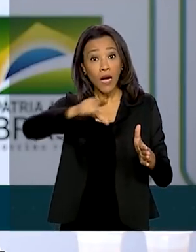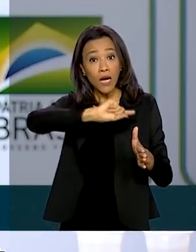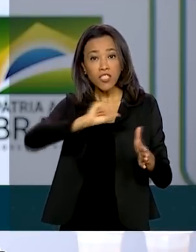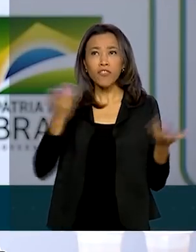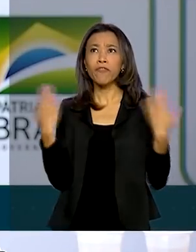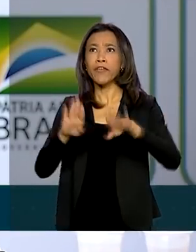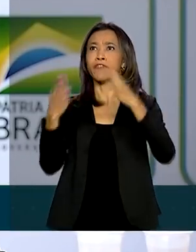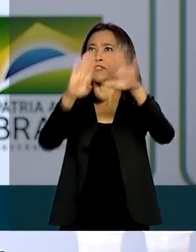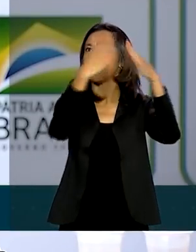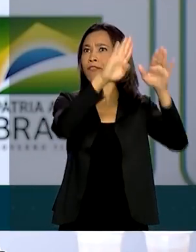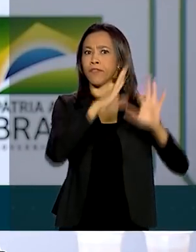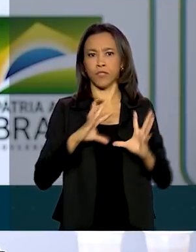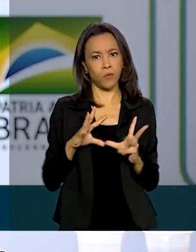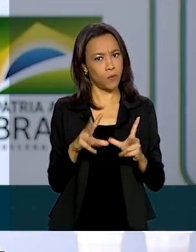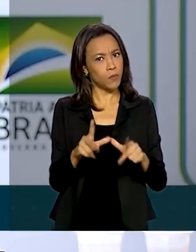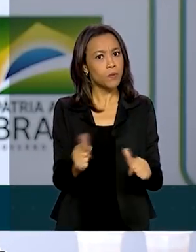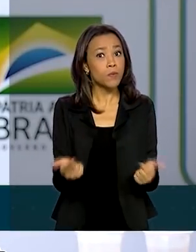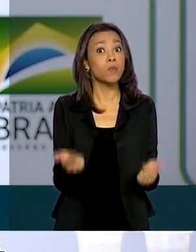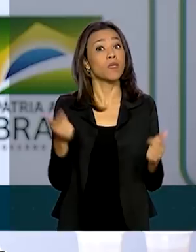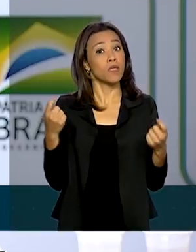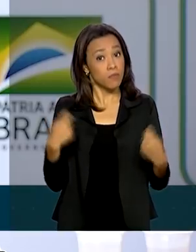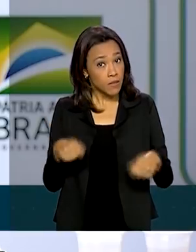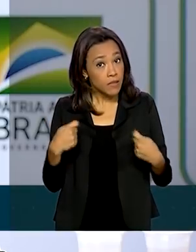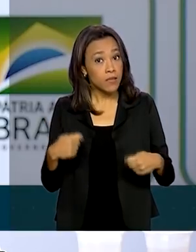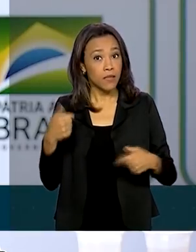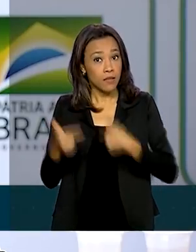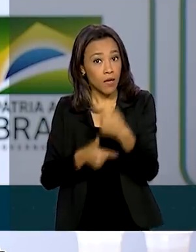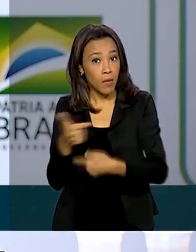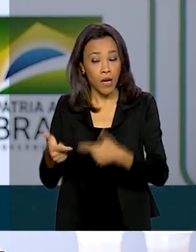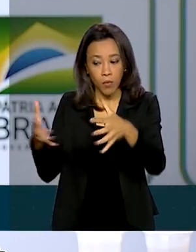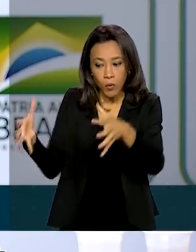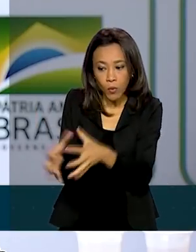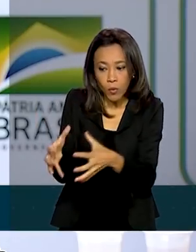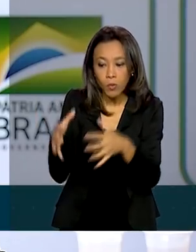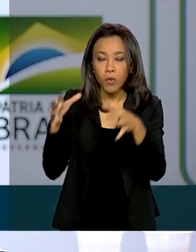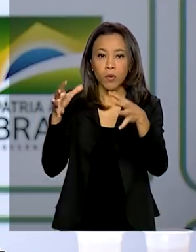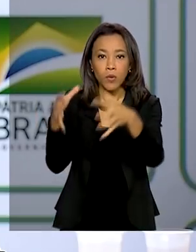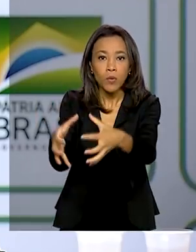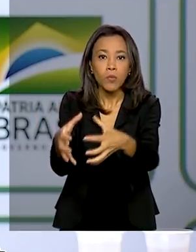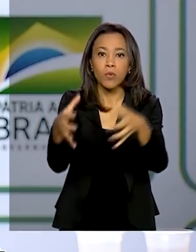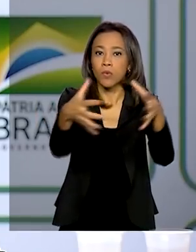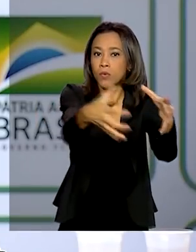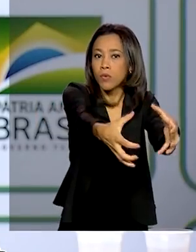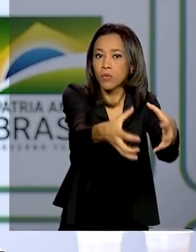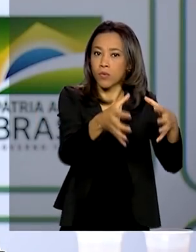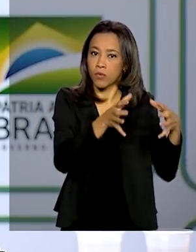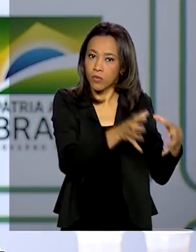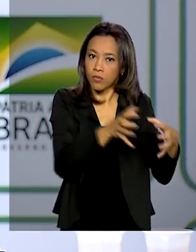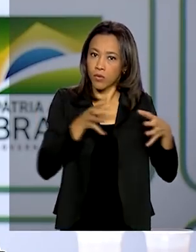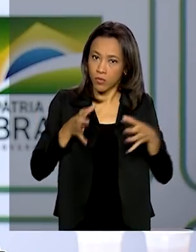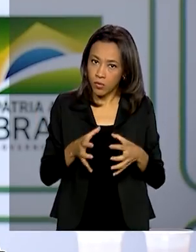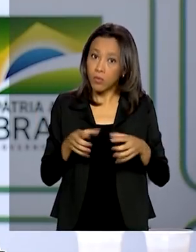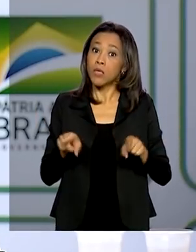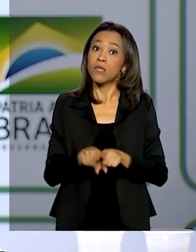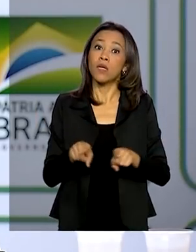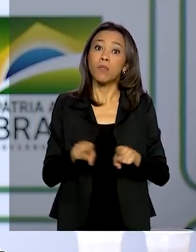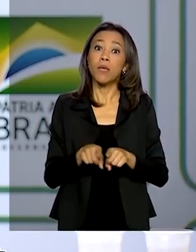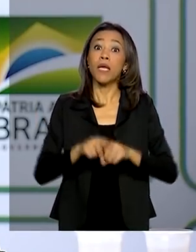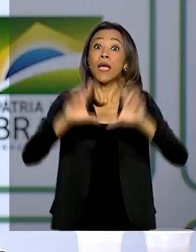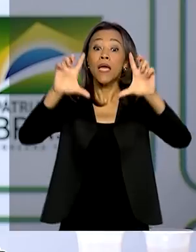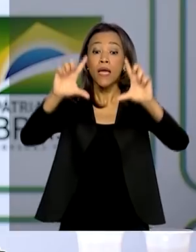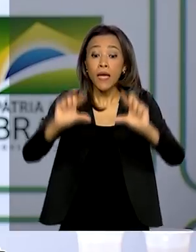existe a possibilidade de trabalhar por bairro, existe a possibilidade de fazer redução de mobilidade